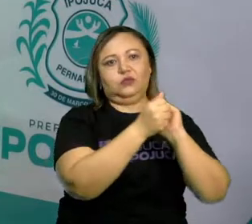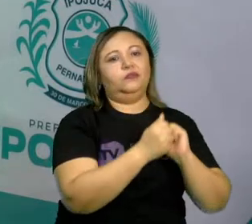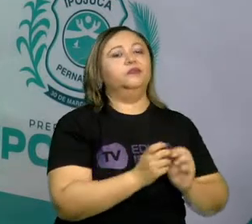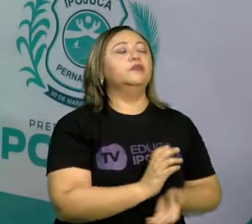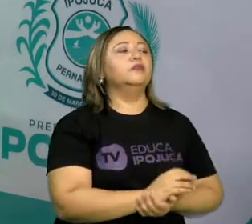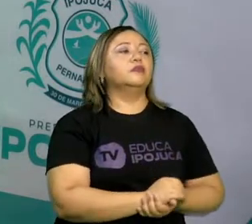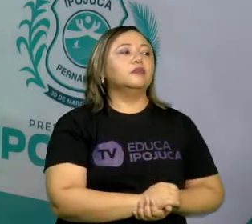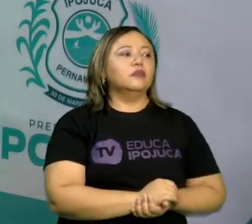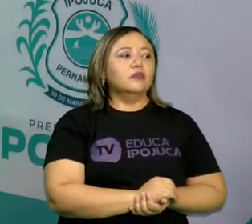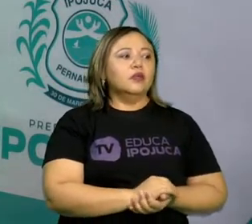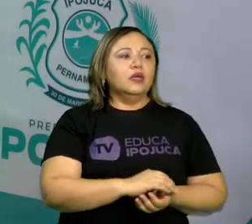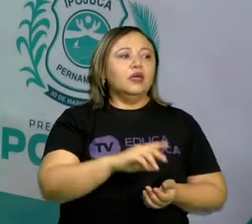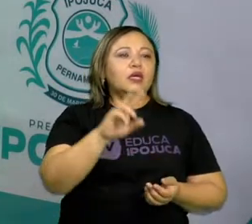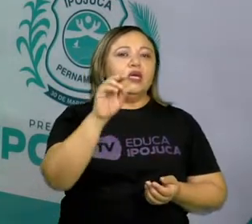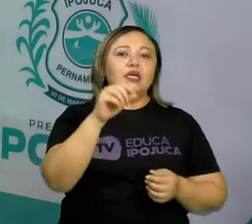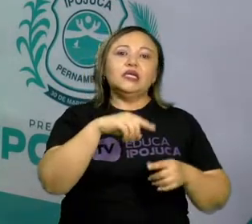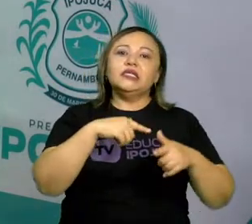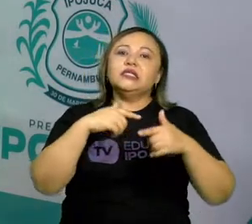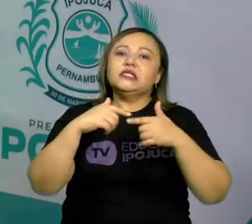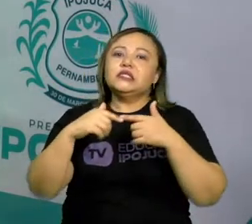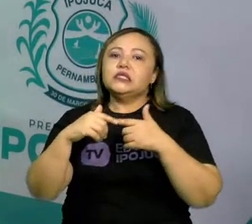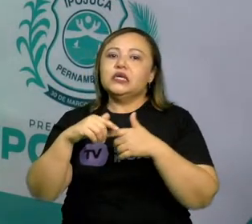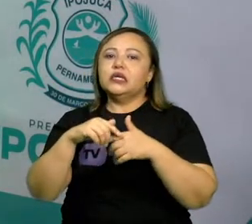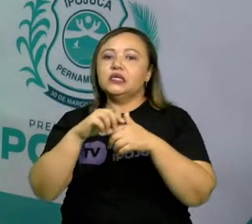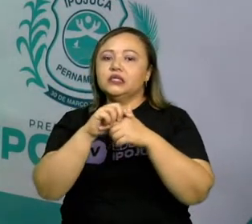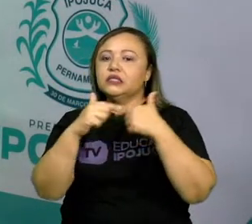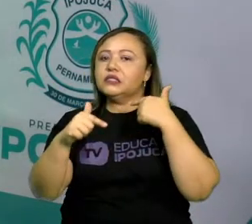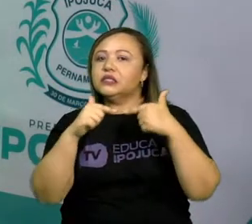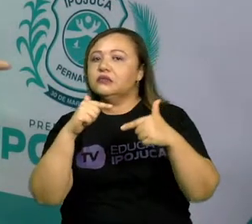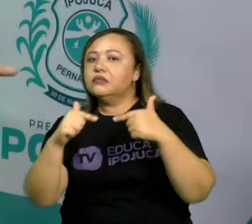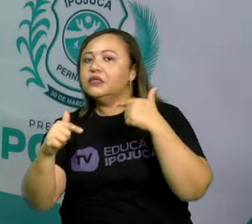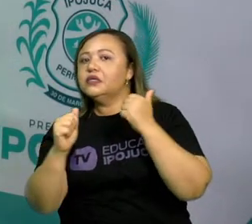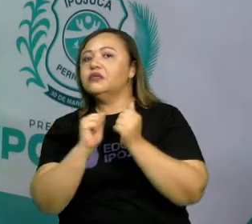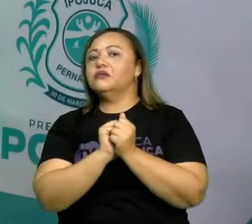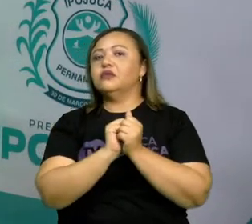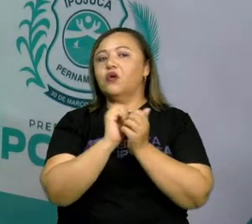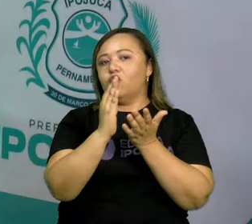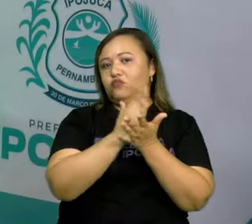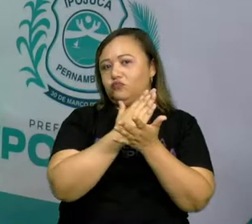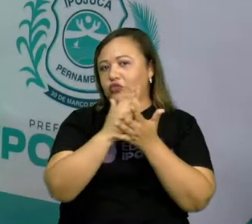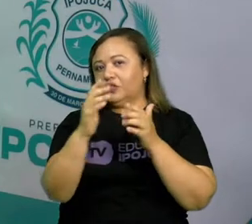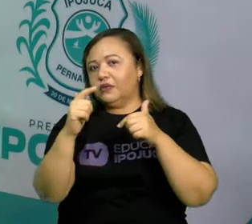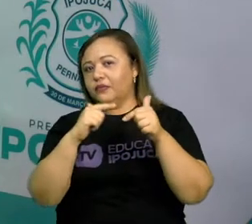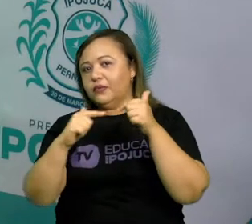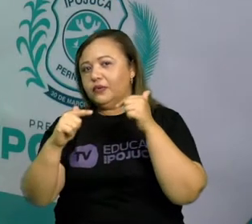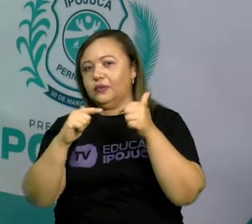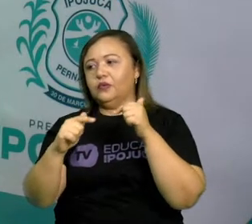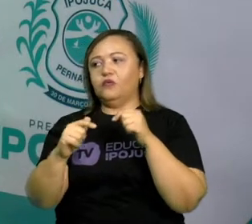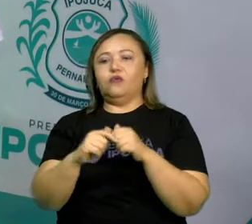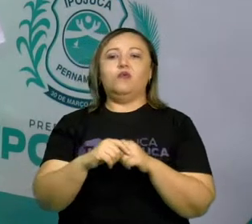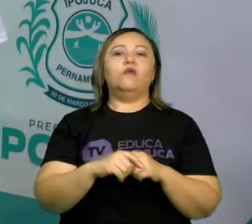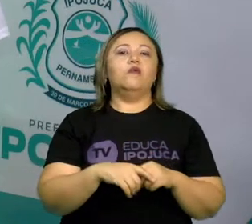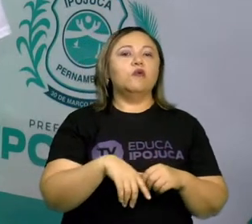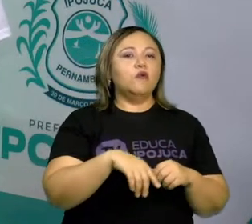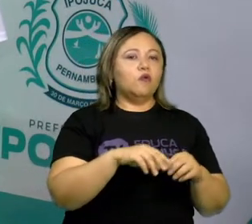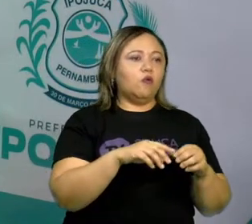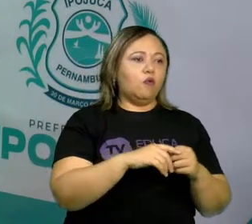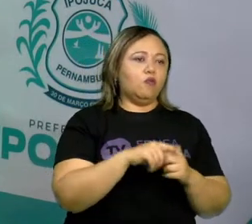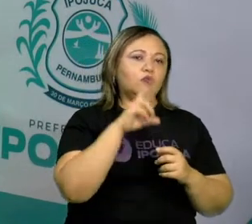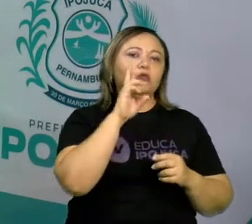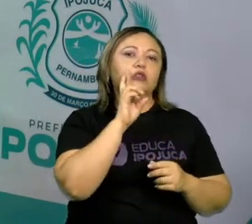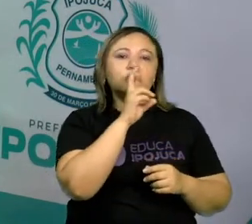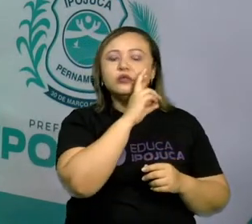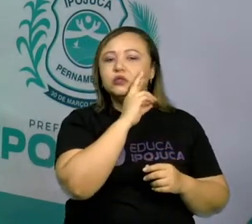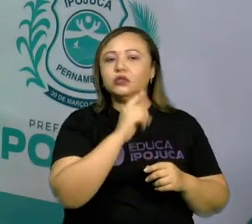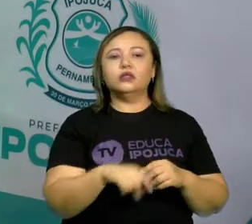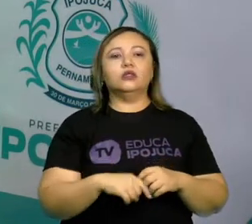certo? E de serviços são clínicas, diferentes clínicas, também a coloca um restaurante, tá